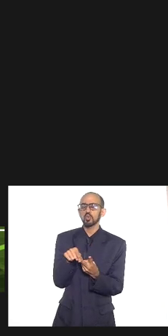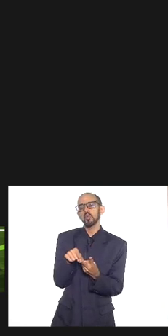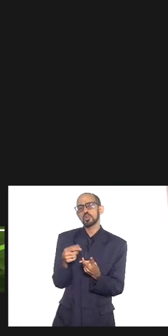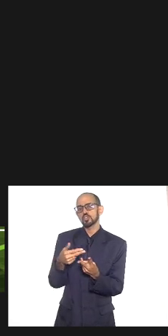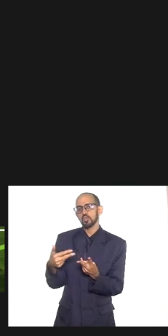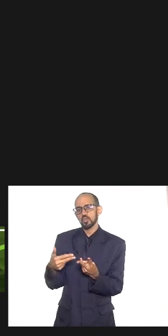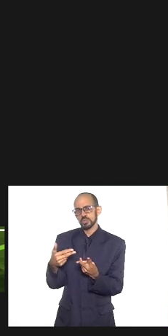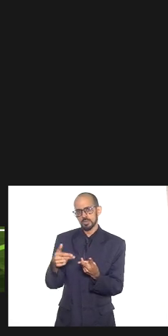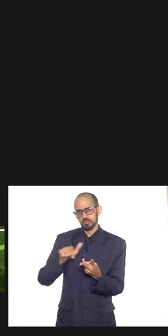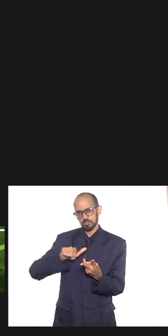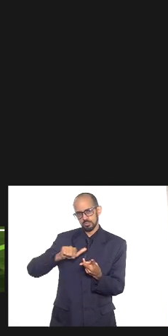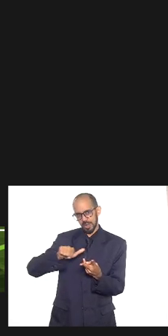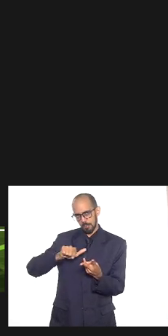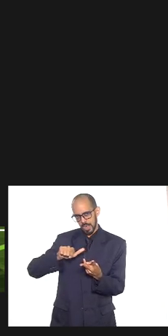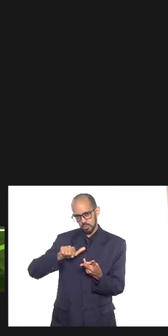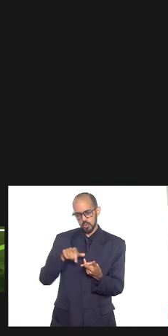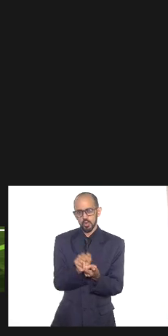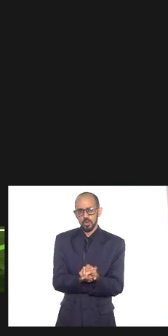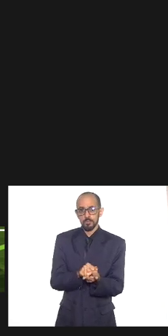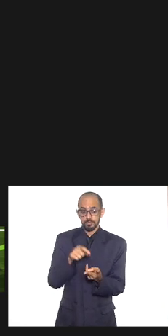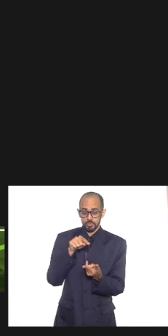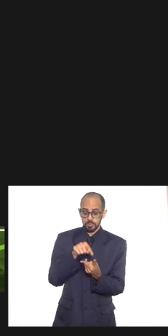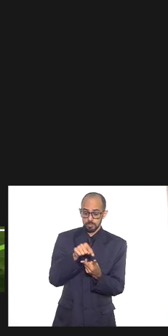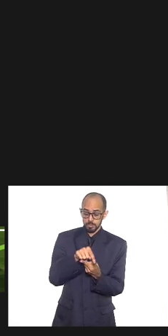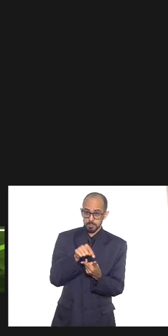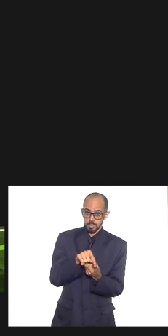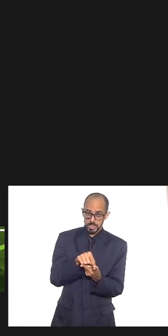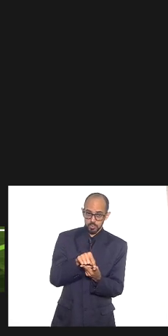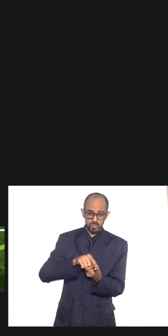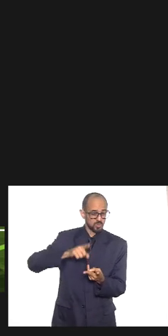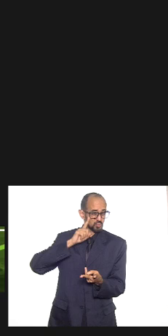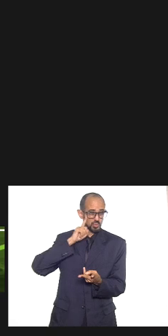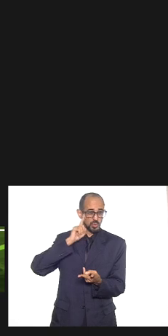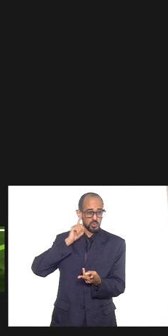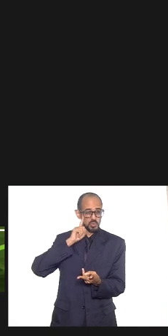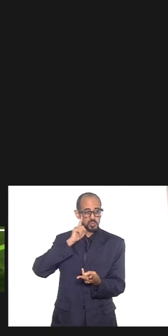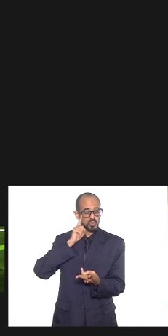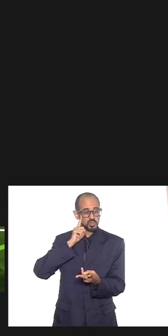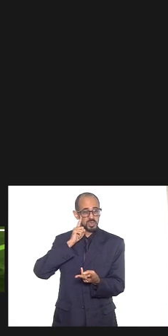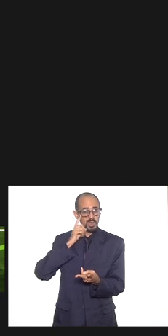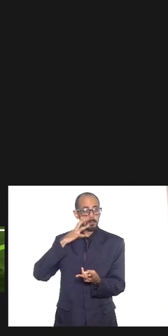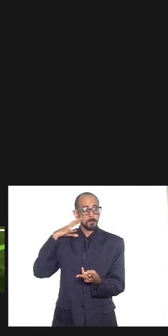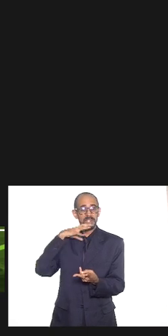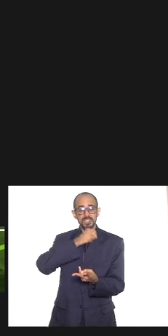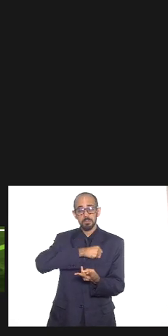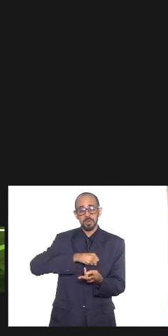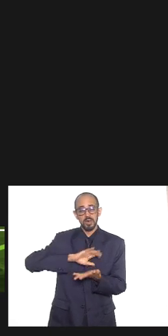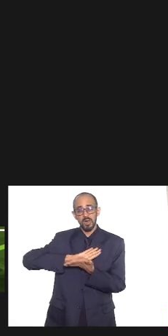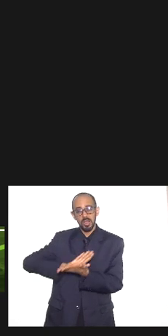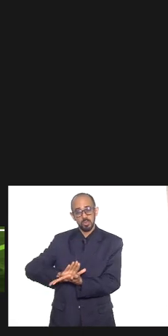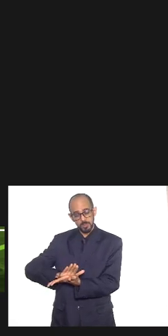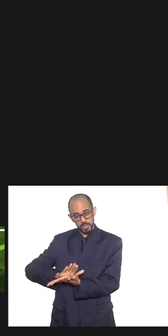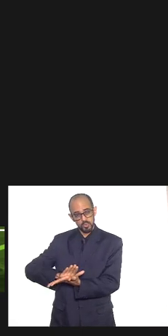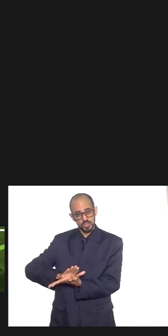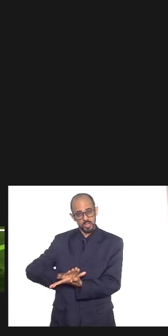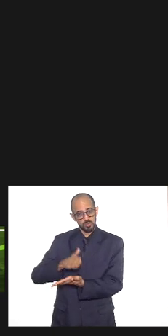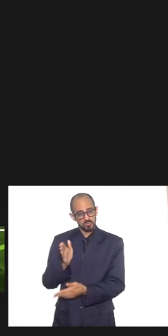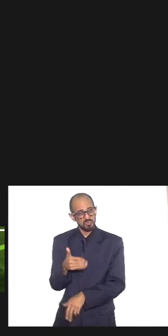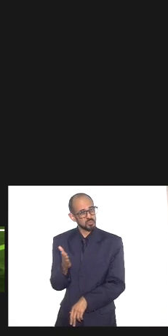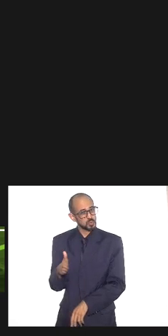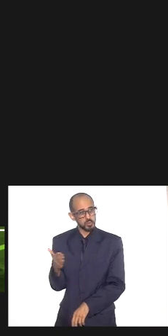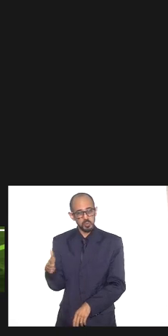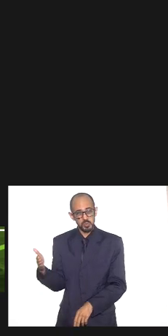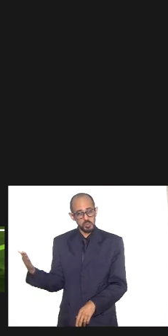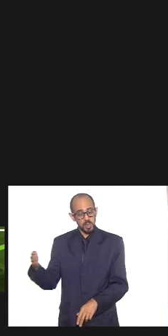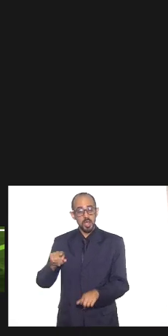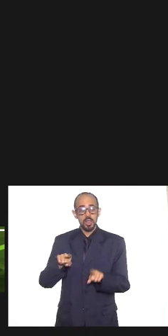a frente cotidiana o racismo e a intolerância no dia a dia e nós tínhamos a